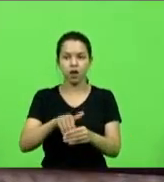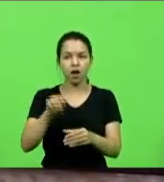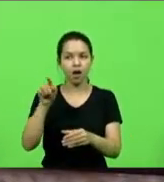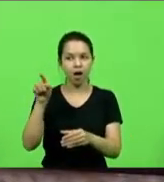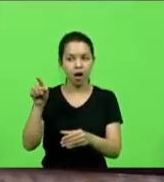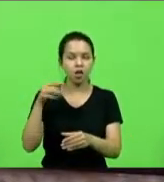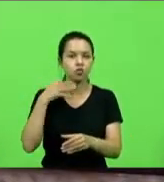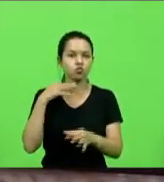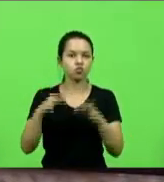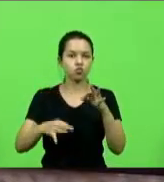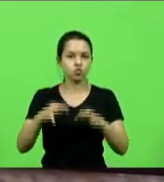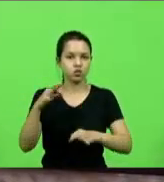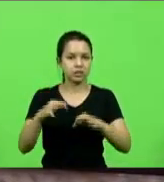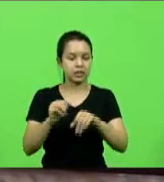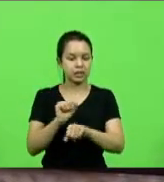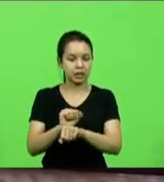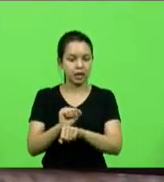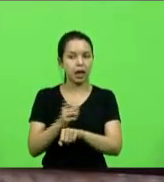nós.